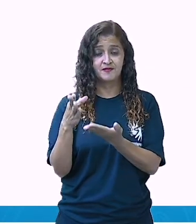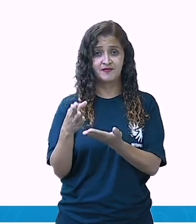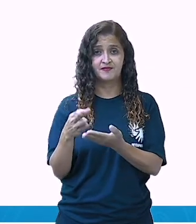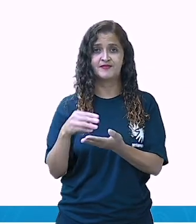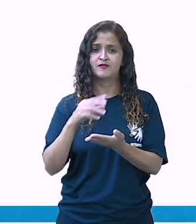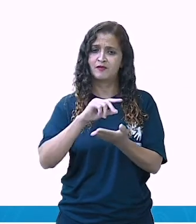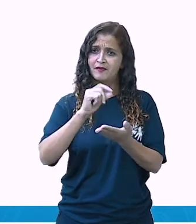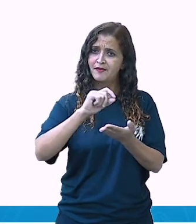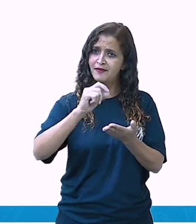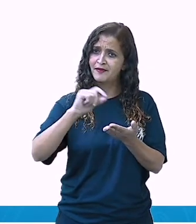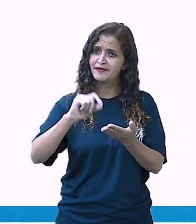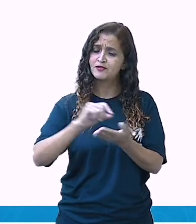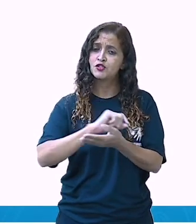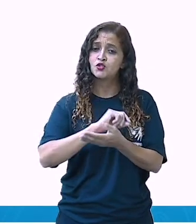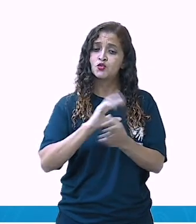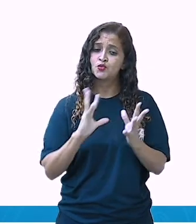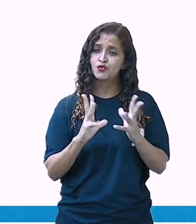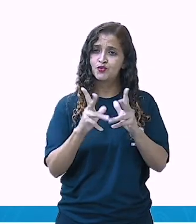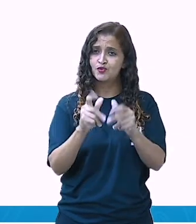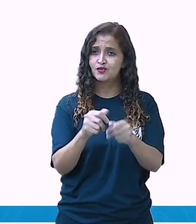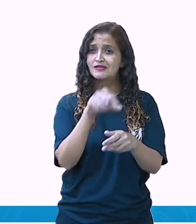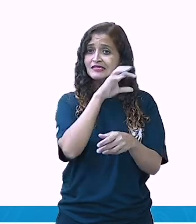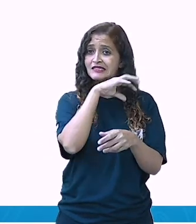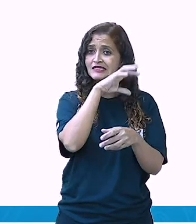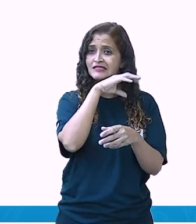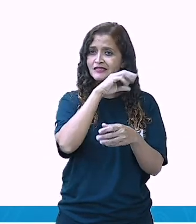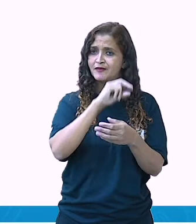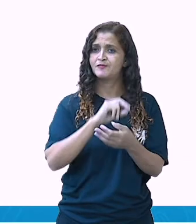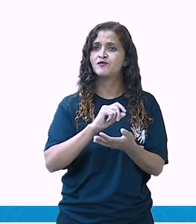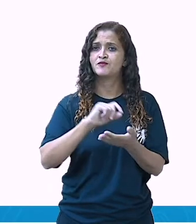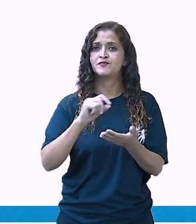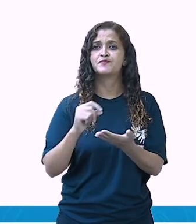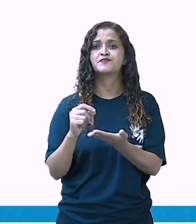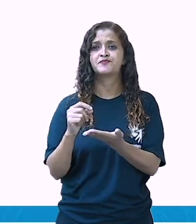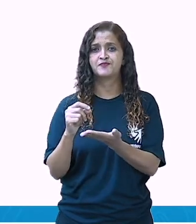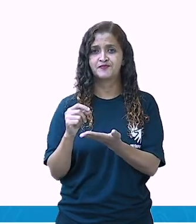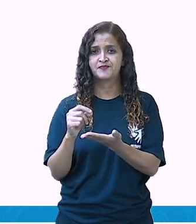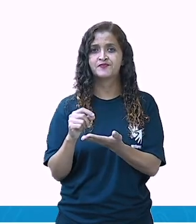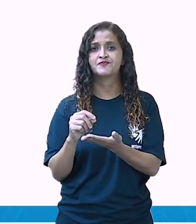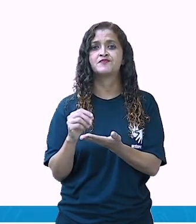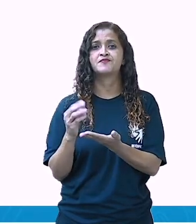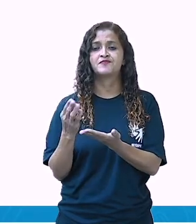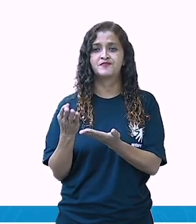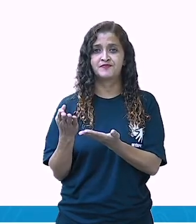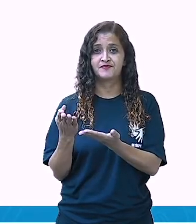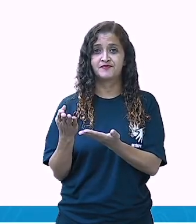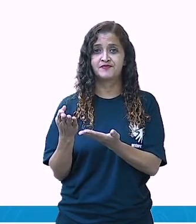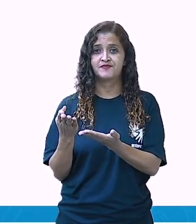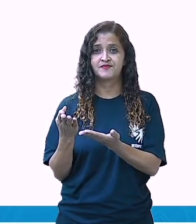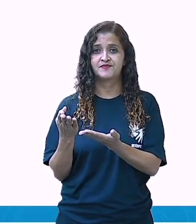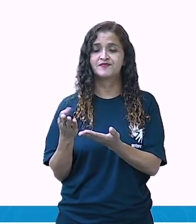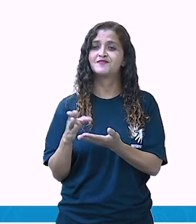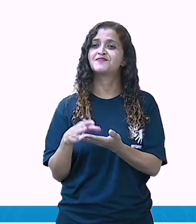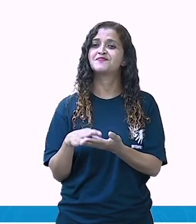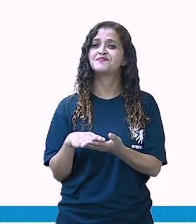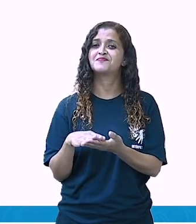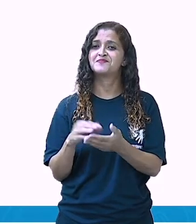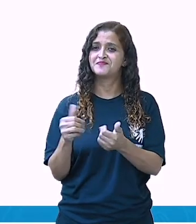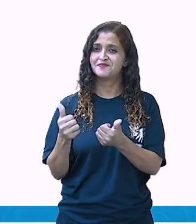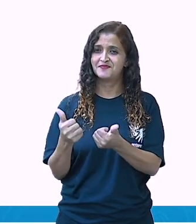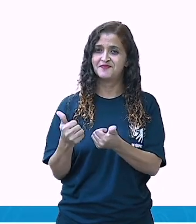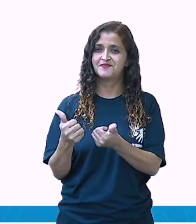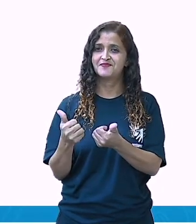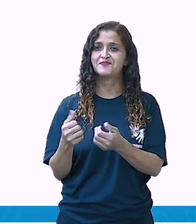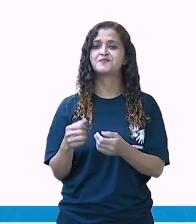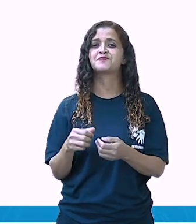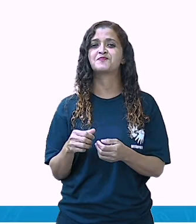borboleta, lavadeiros, passarinhos, sapo, caracol, largato, cigarro